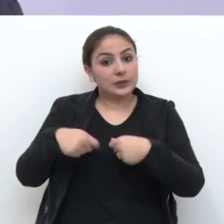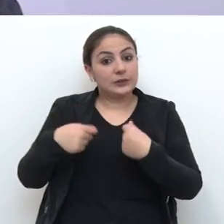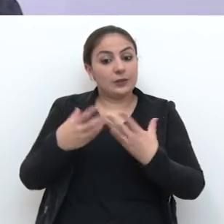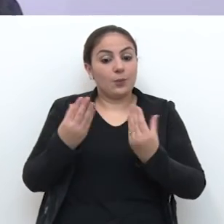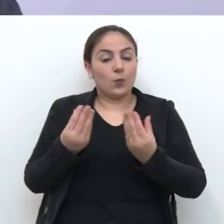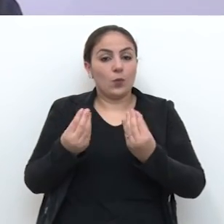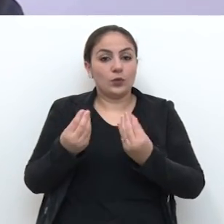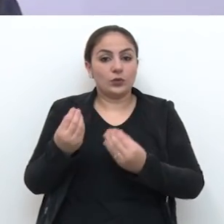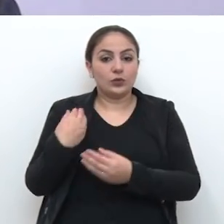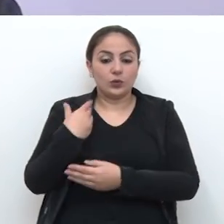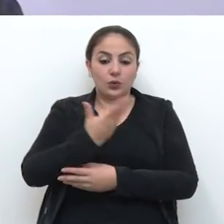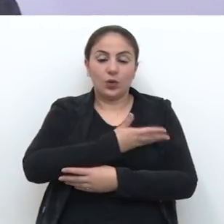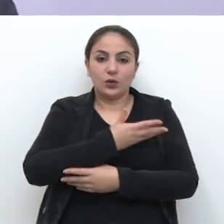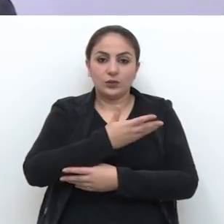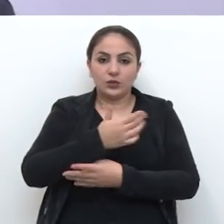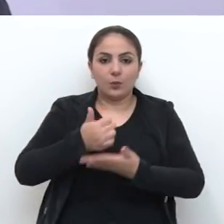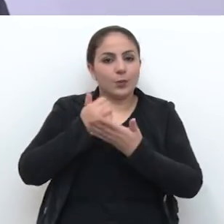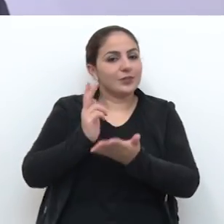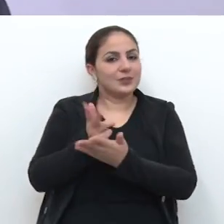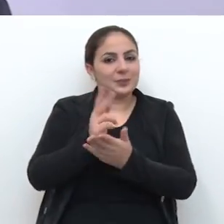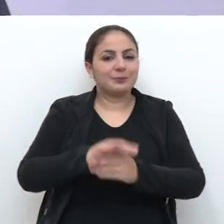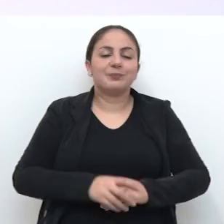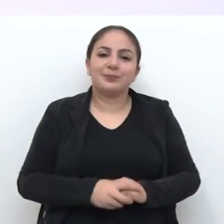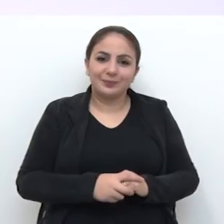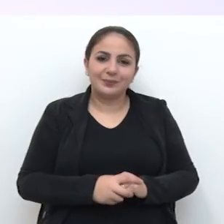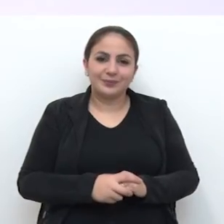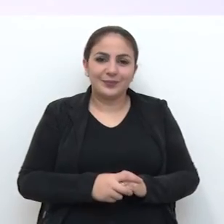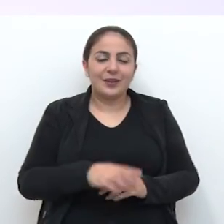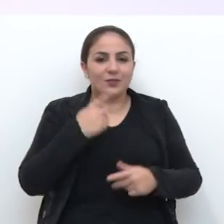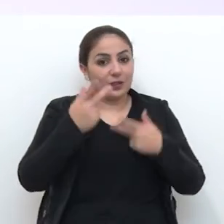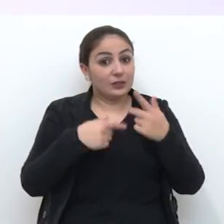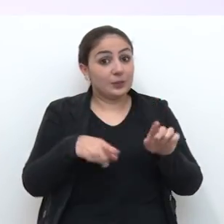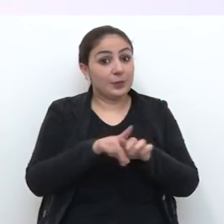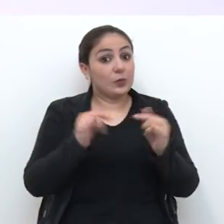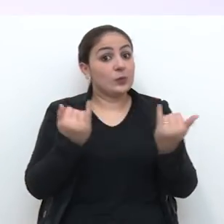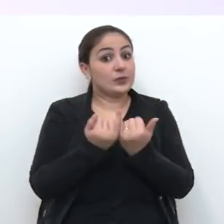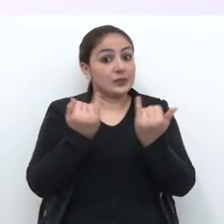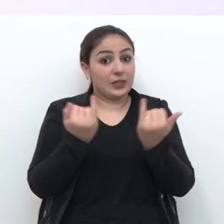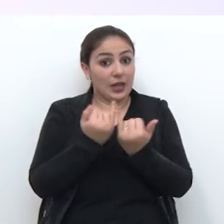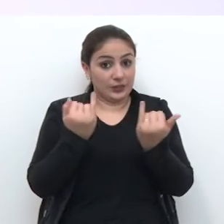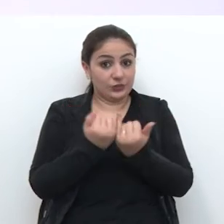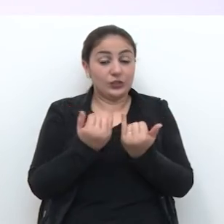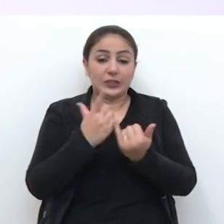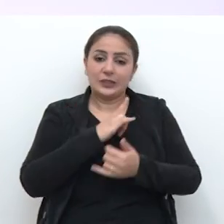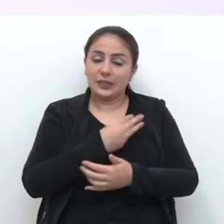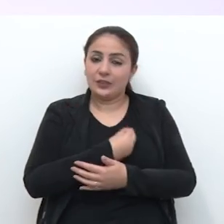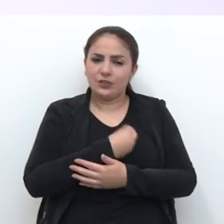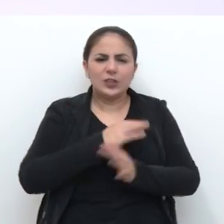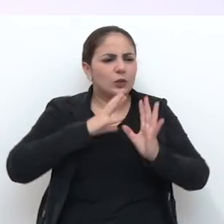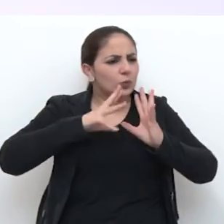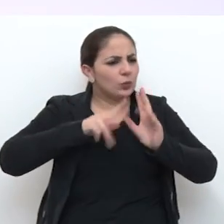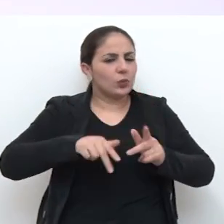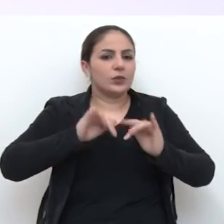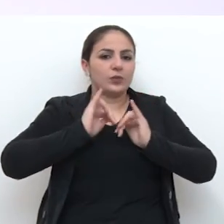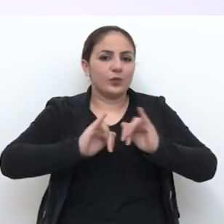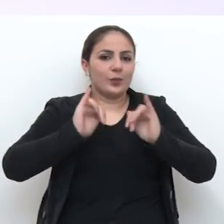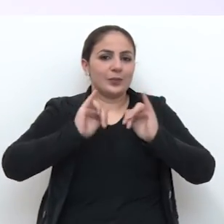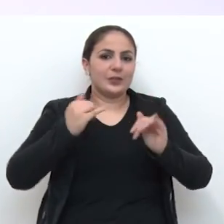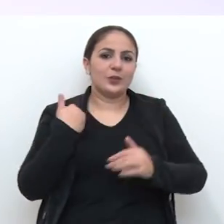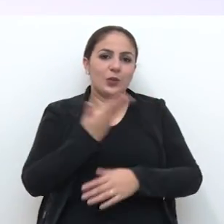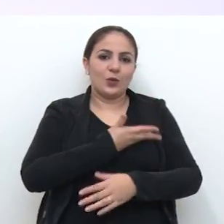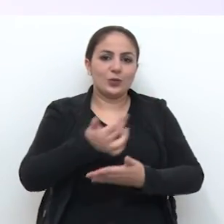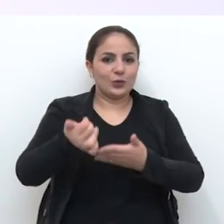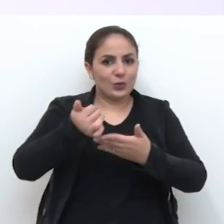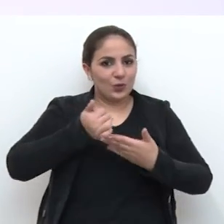do nosso apoio, do nosso incentivo sempre. Ressaltando, então, o site da Prefeitura, onde estão todas as informações que a gente